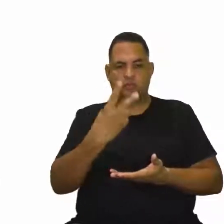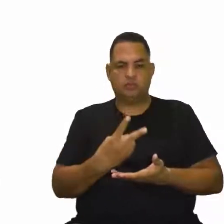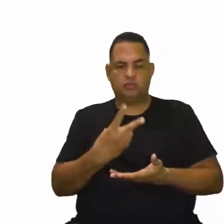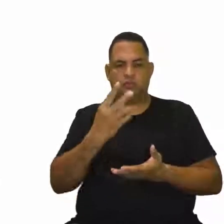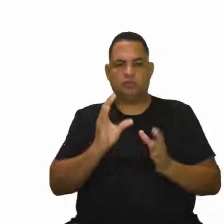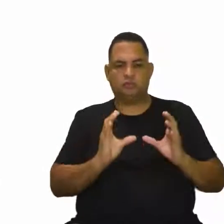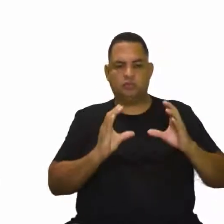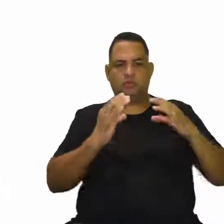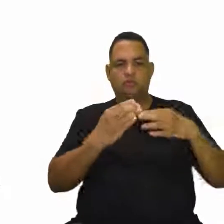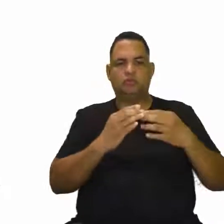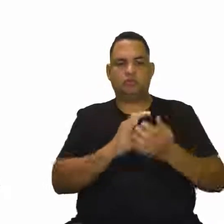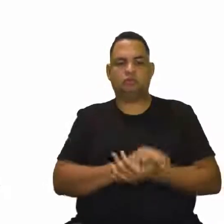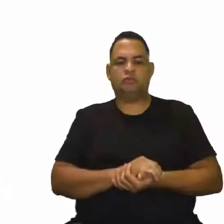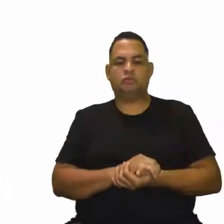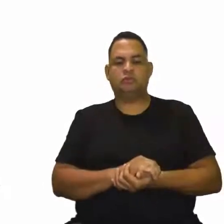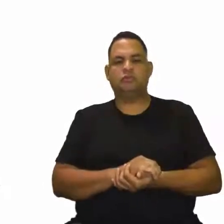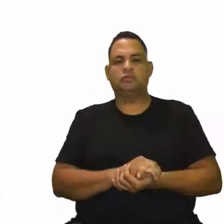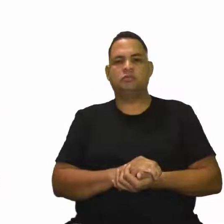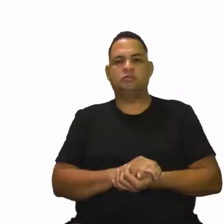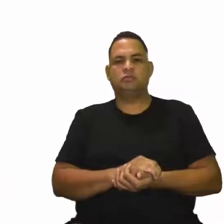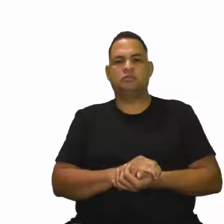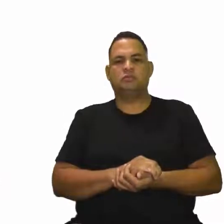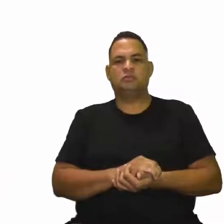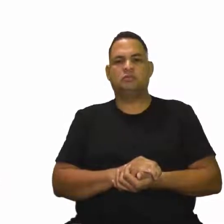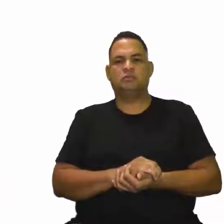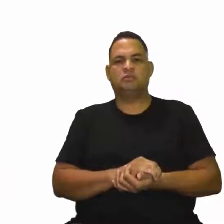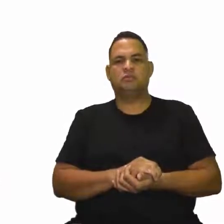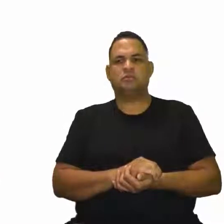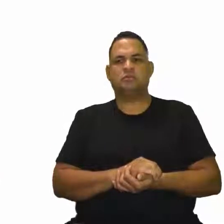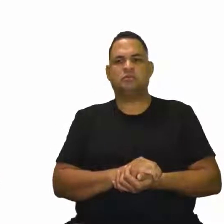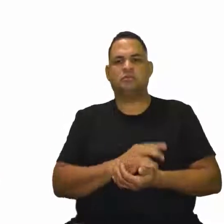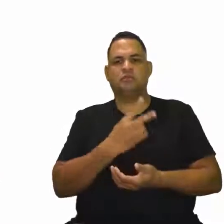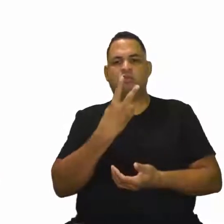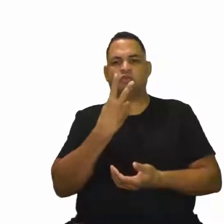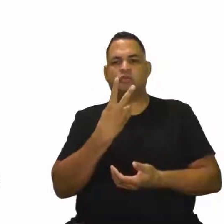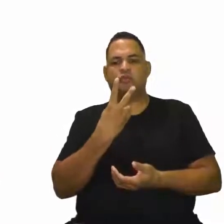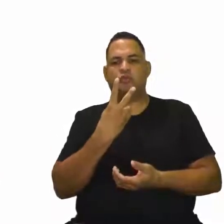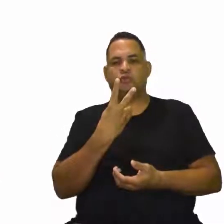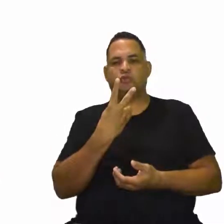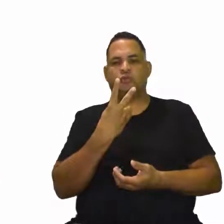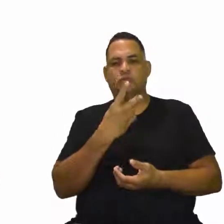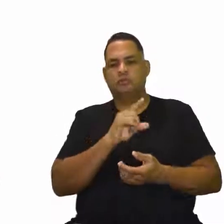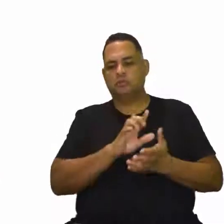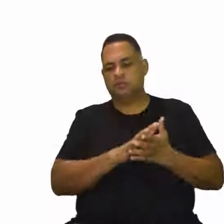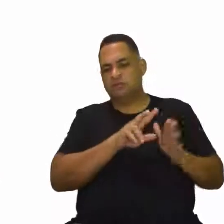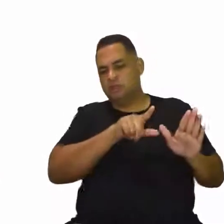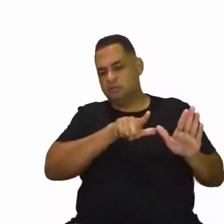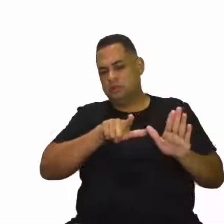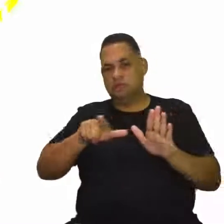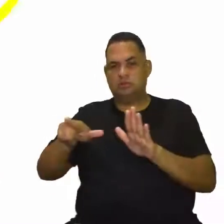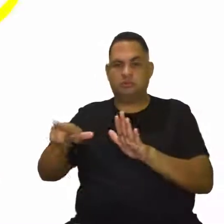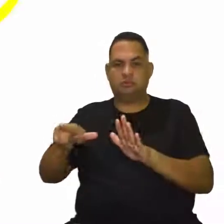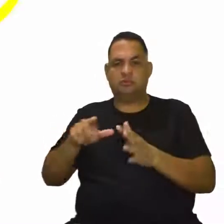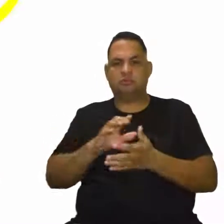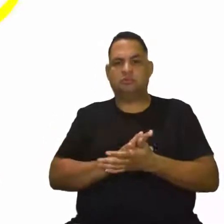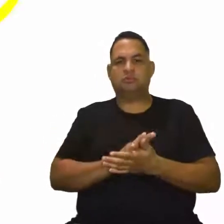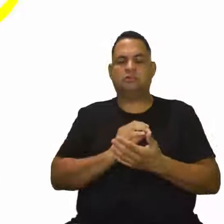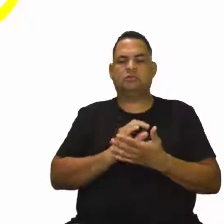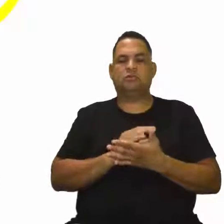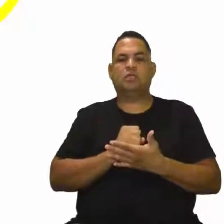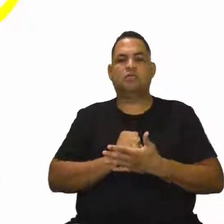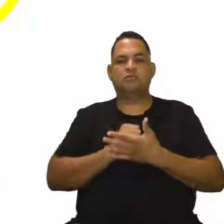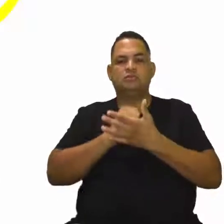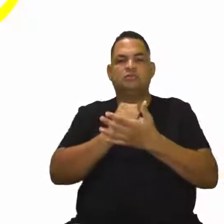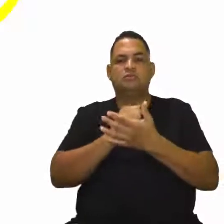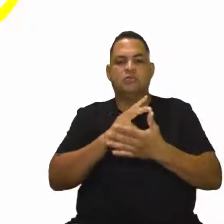dois grupos que a gente acabou de mencionar anteriormente. Duas vezes por semana, tá? Auxiliei nesse